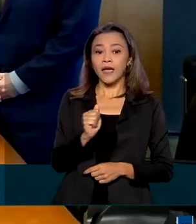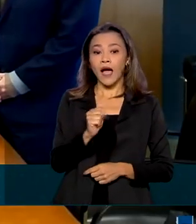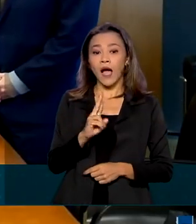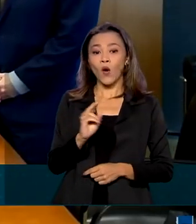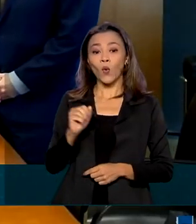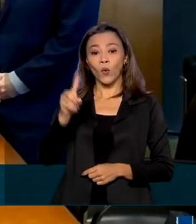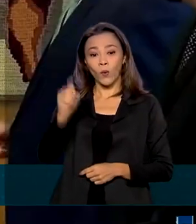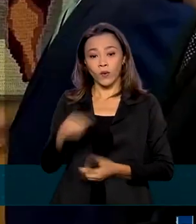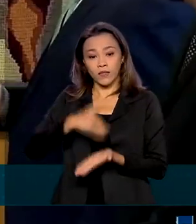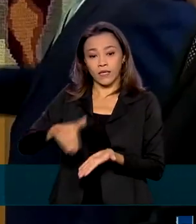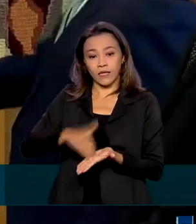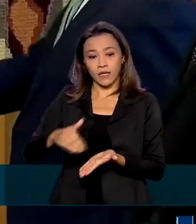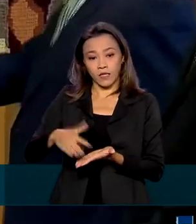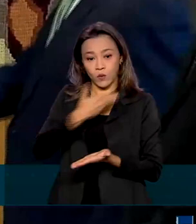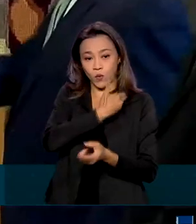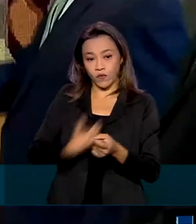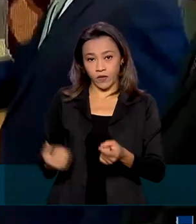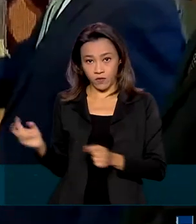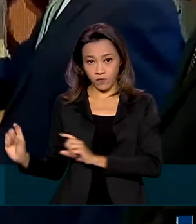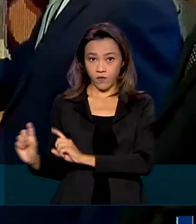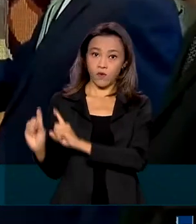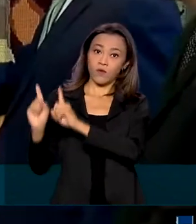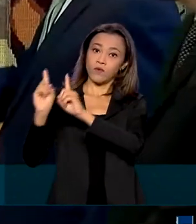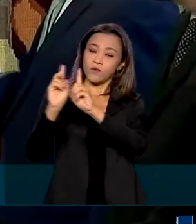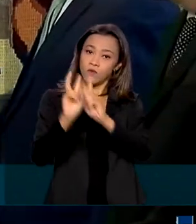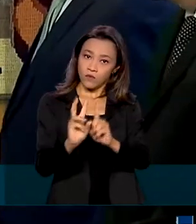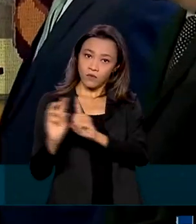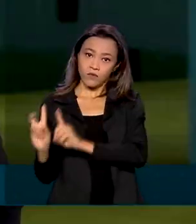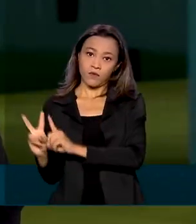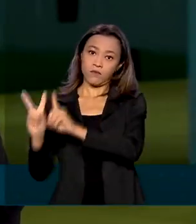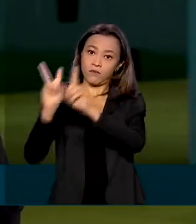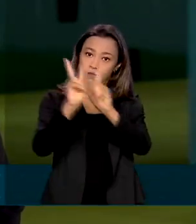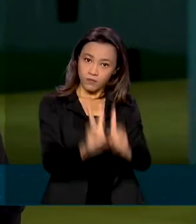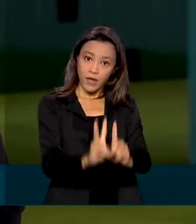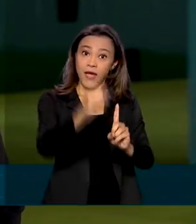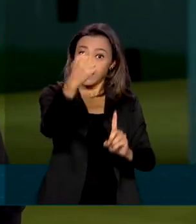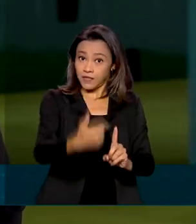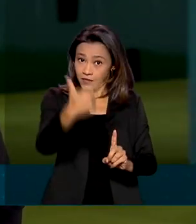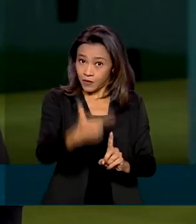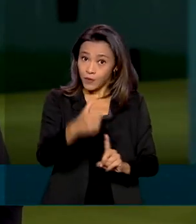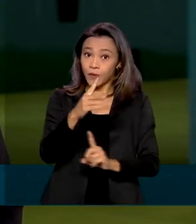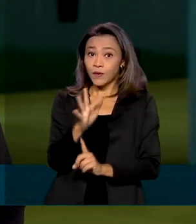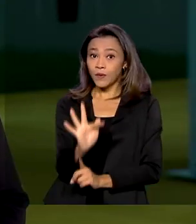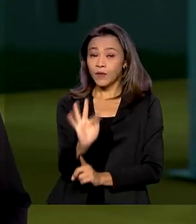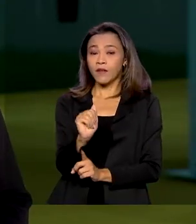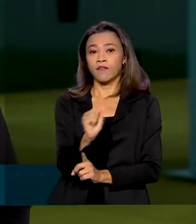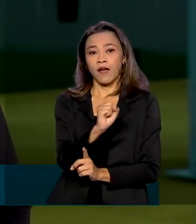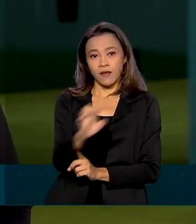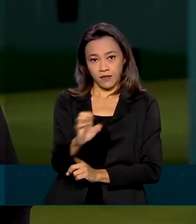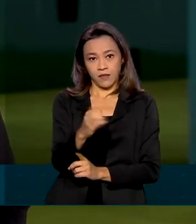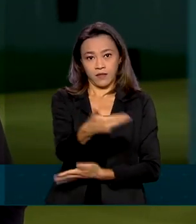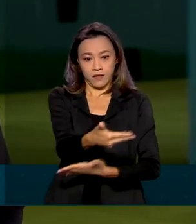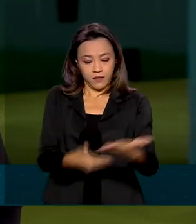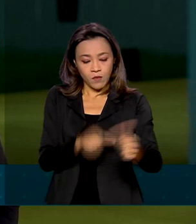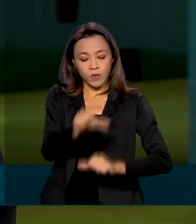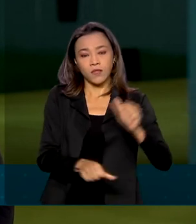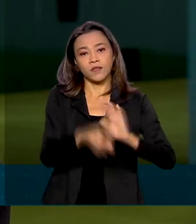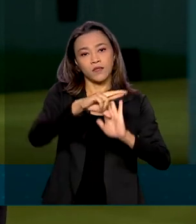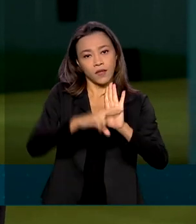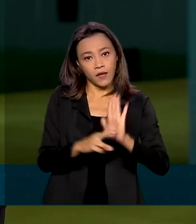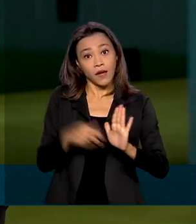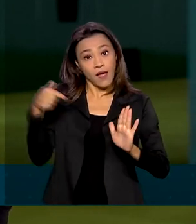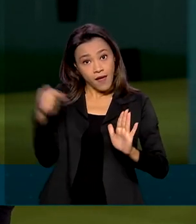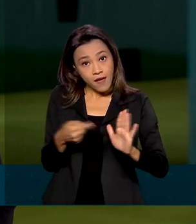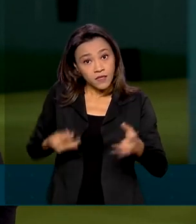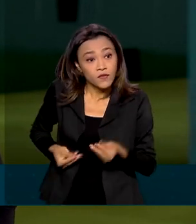Secretaria de Governo. Essa é a segunda fase da reforma tributária. Uma das principais mudanças na proposta do governo federal entregue